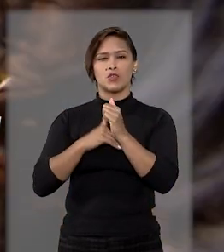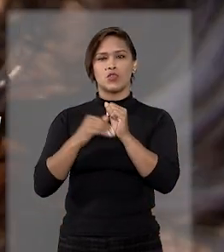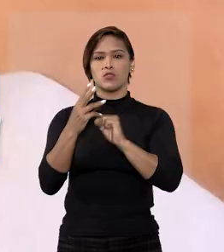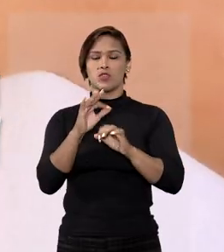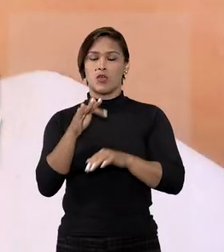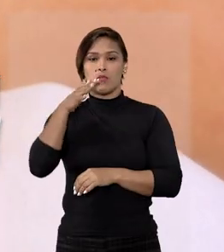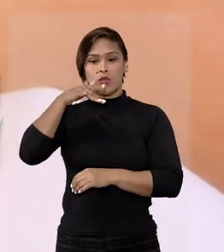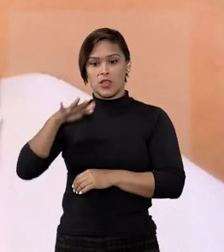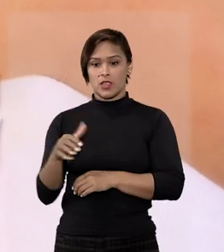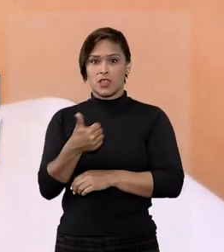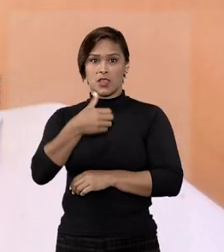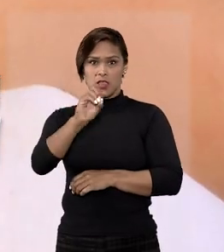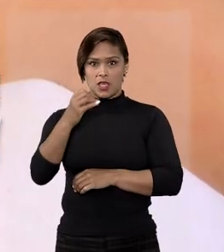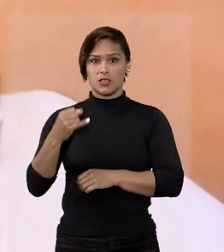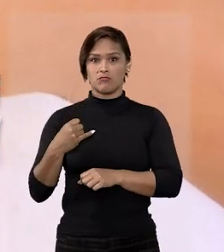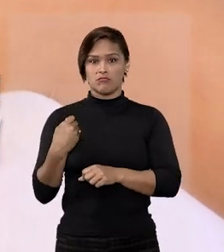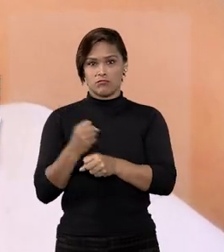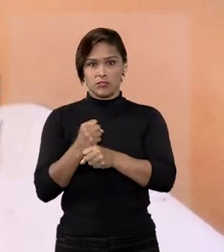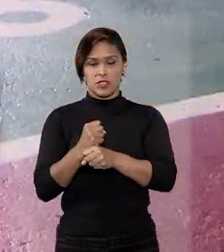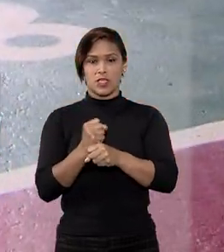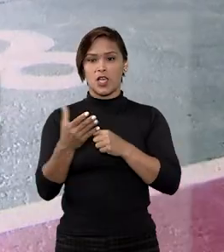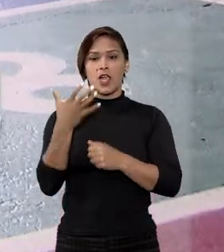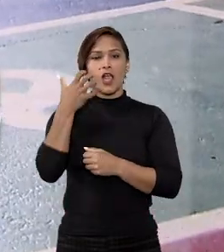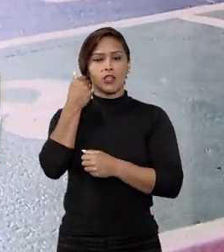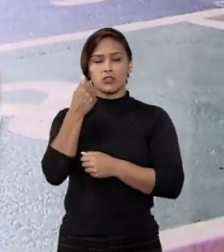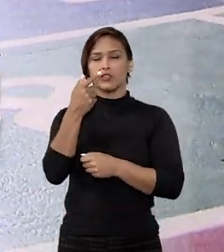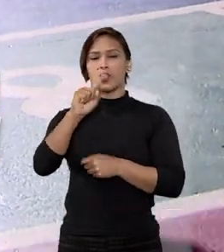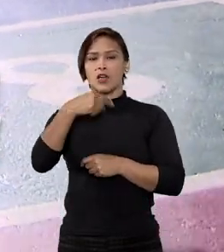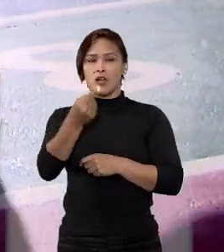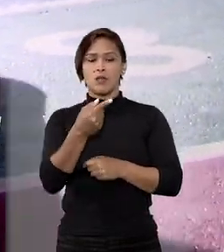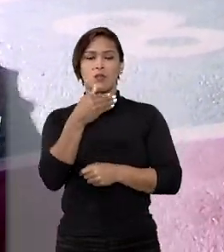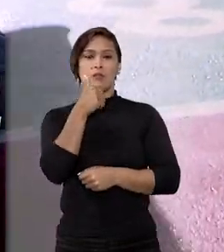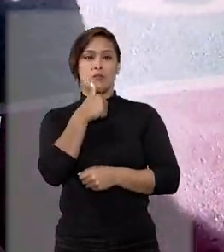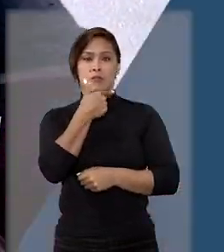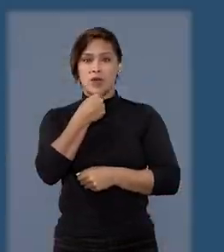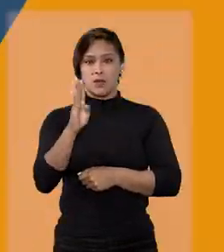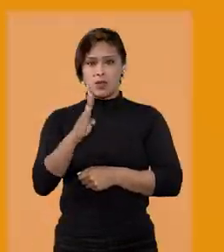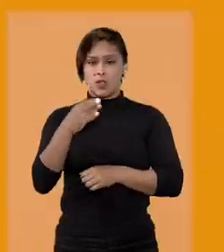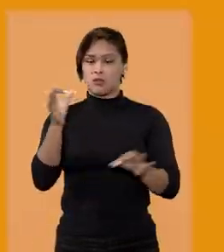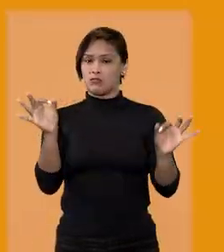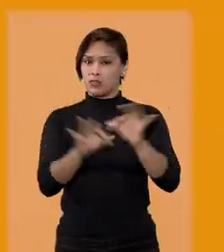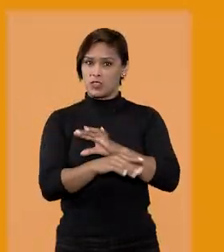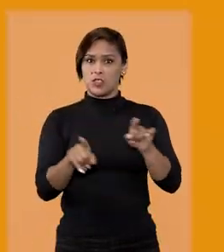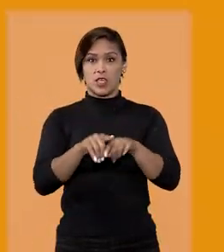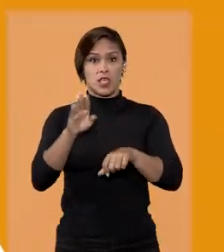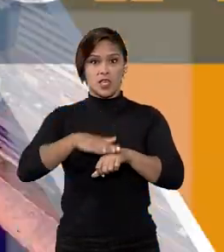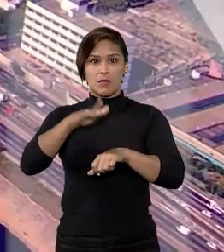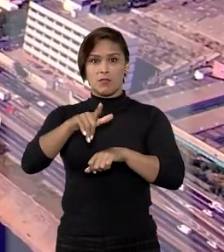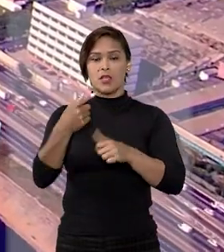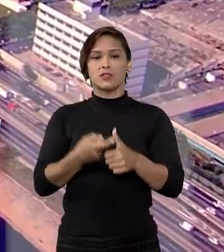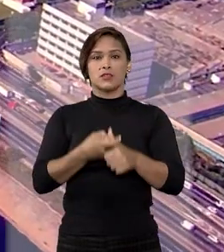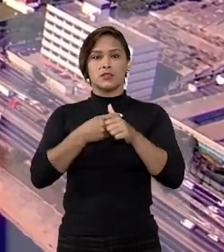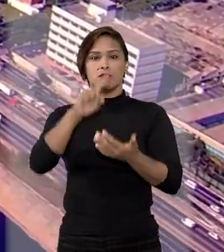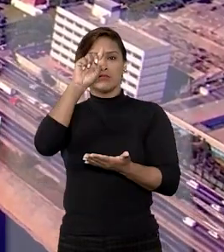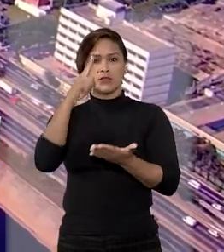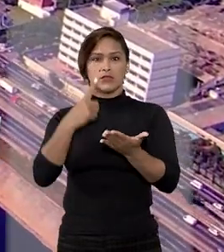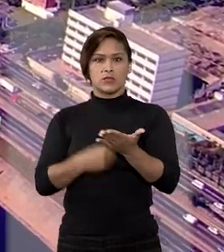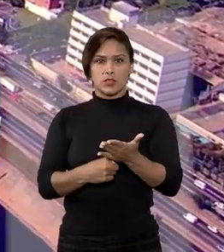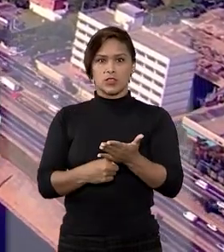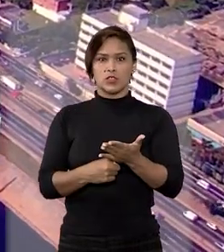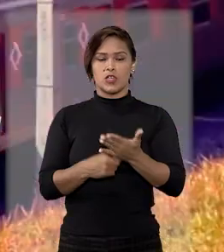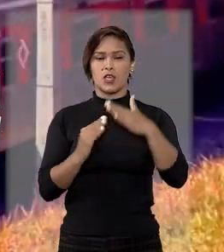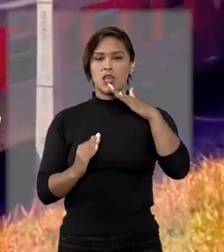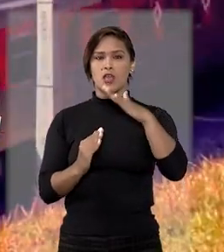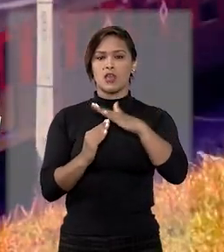criança por 10 anos consegue adotá-la após pais desistirem da guarda. E mais, suspensas